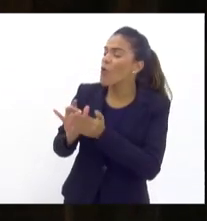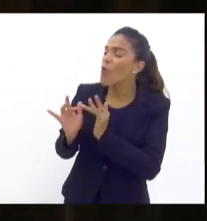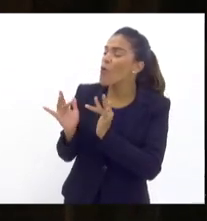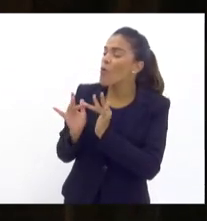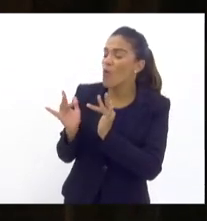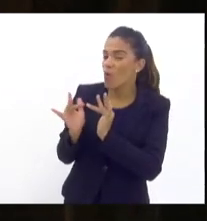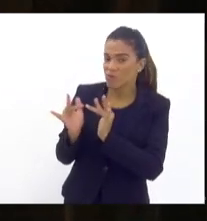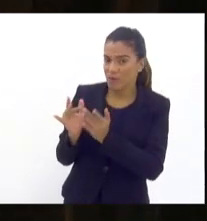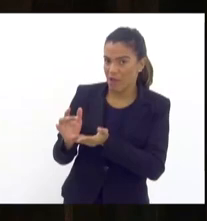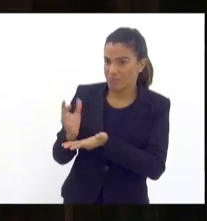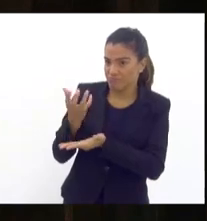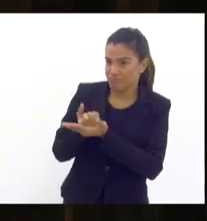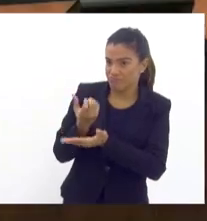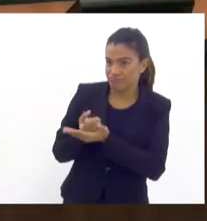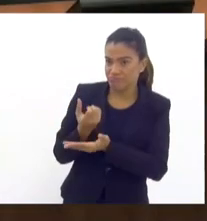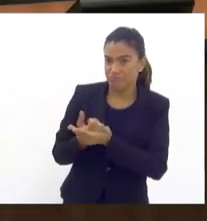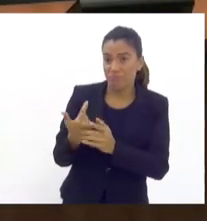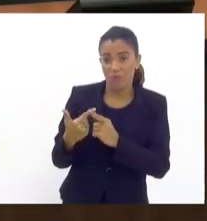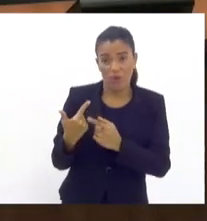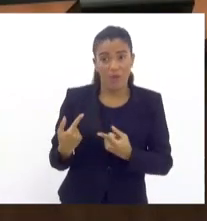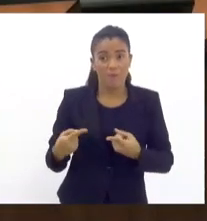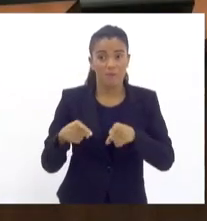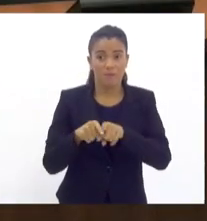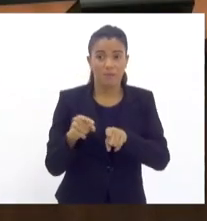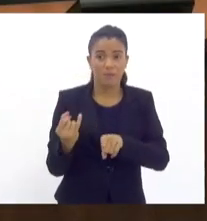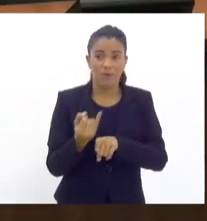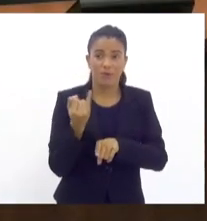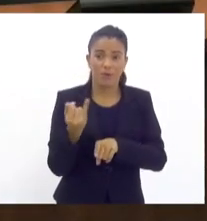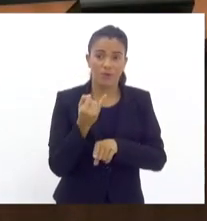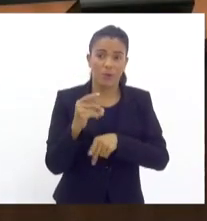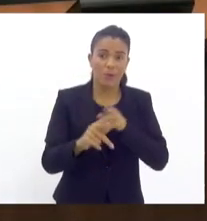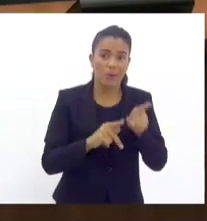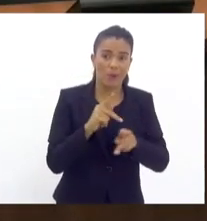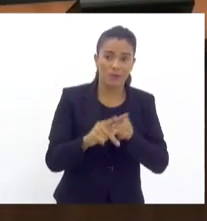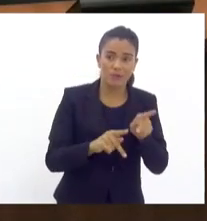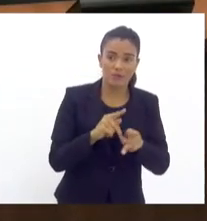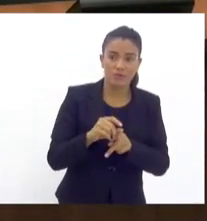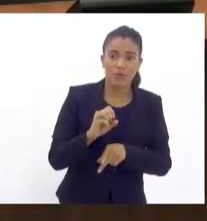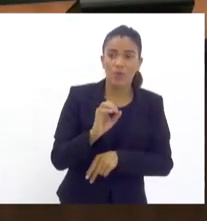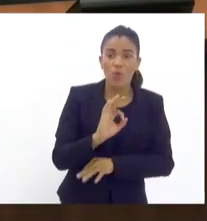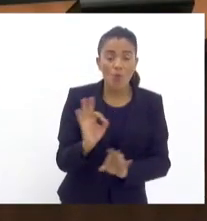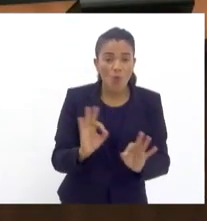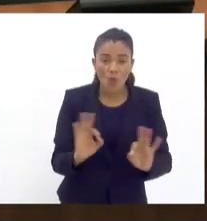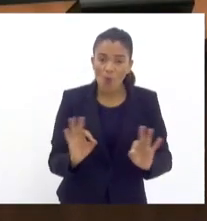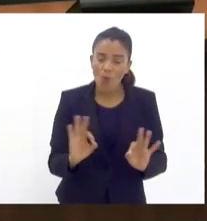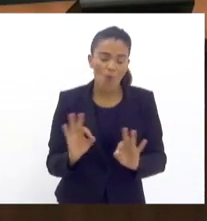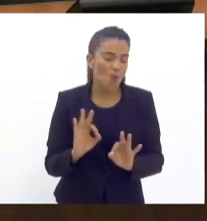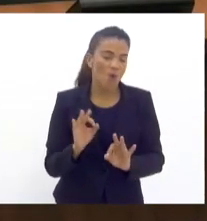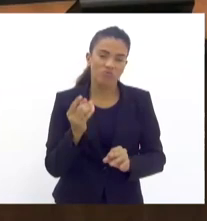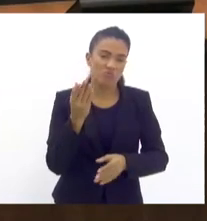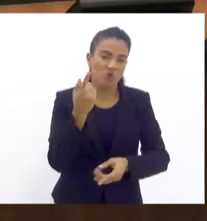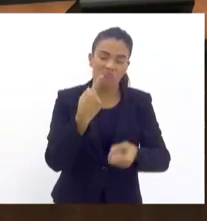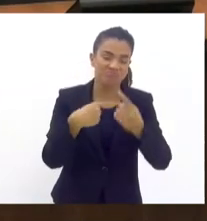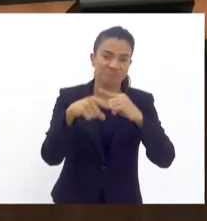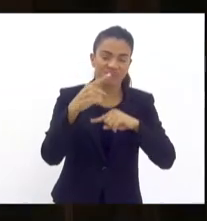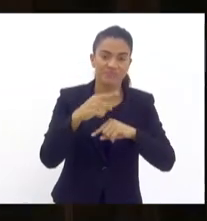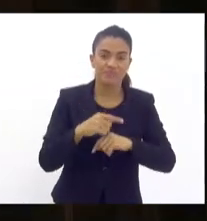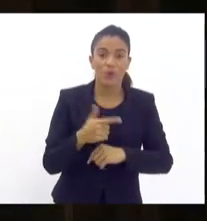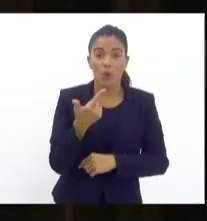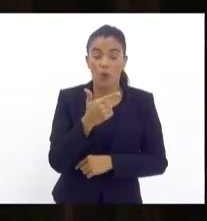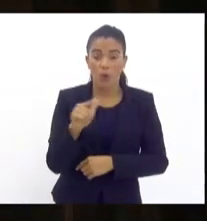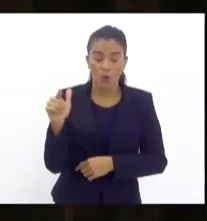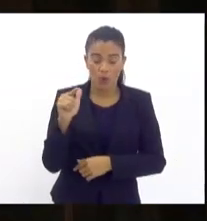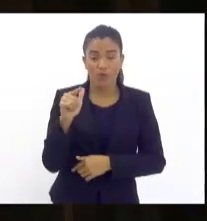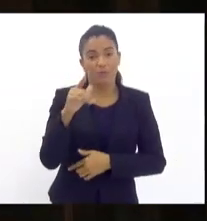senhora, que é importantíssima essa parceria do batalhão com a população. Sem isso, a gente não chega a lugar nenhum. Outro ponto de destaque